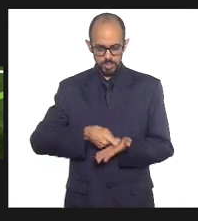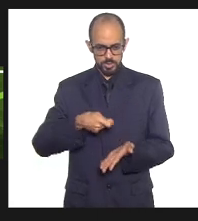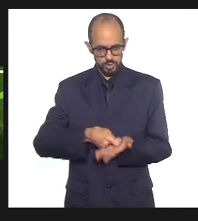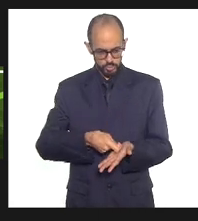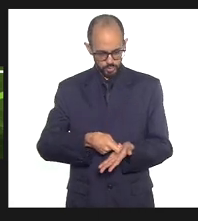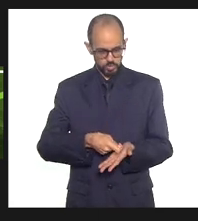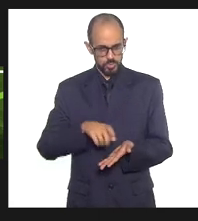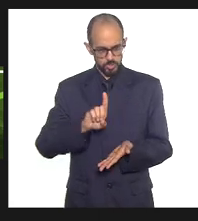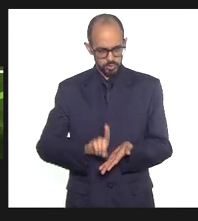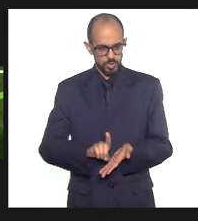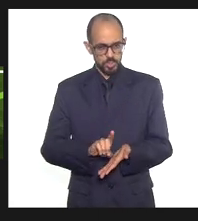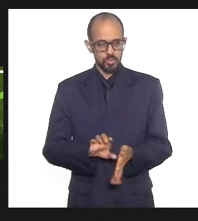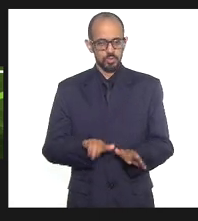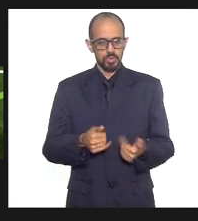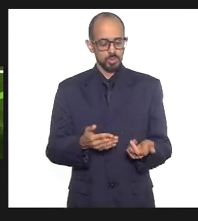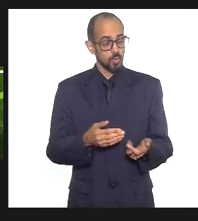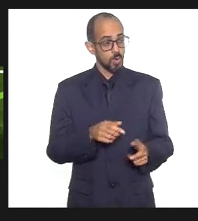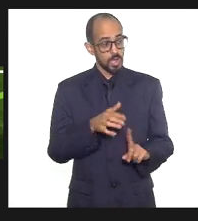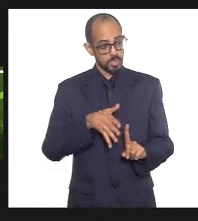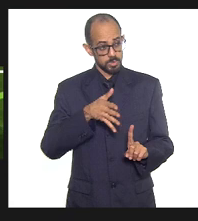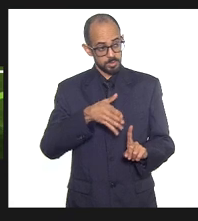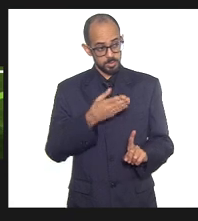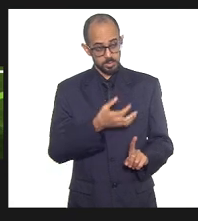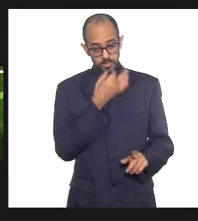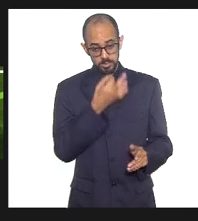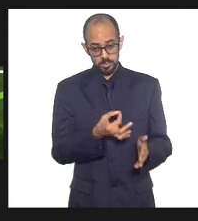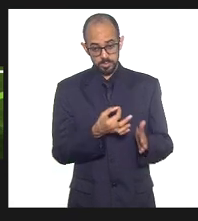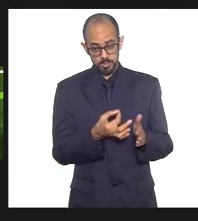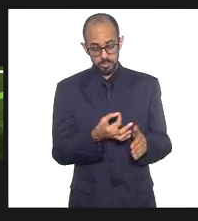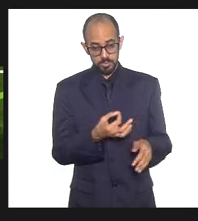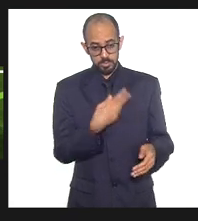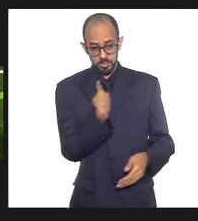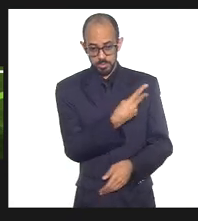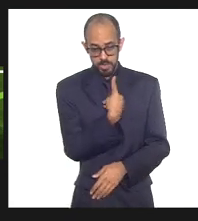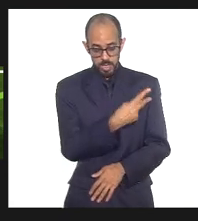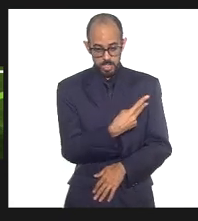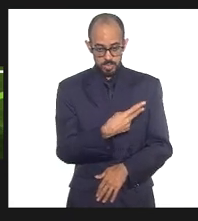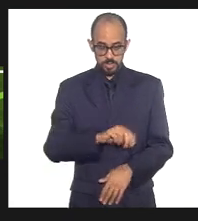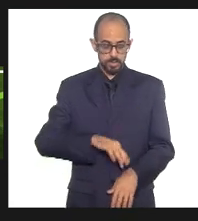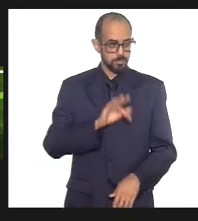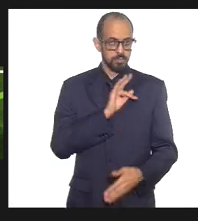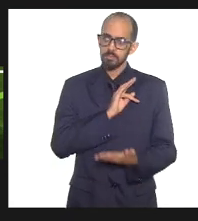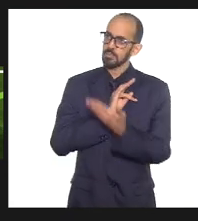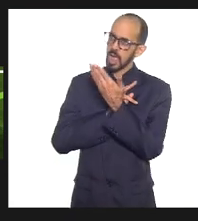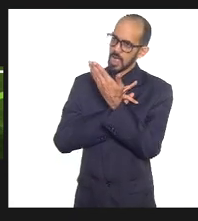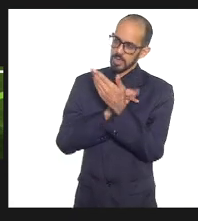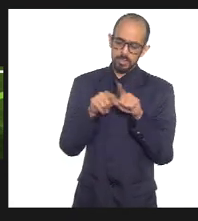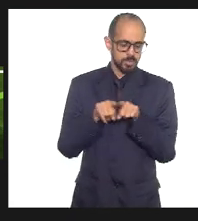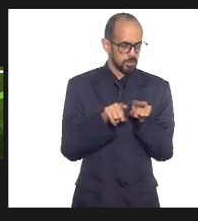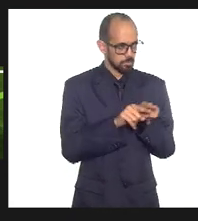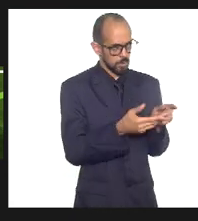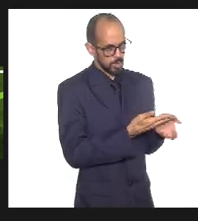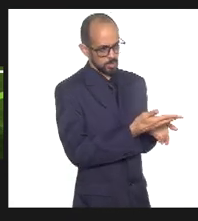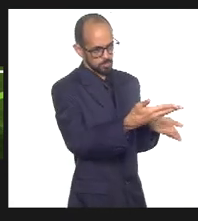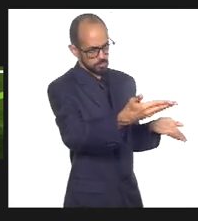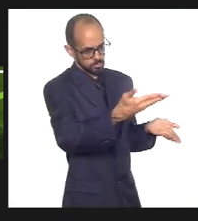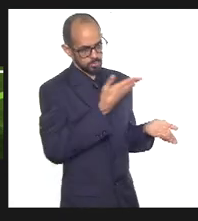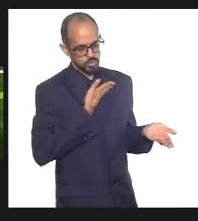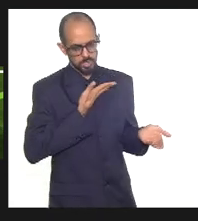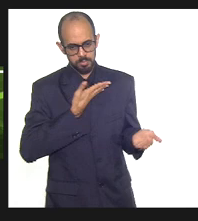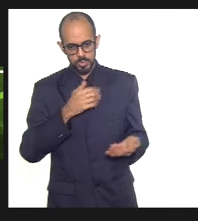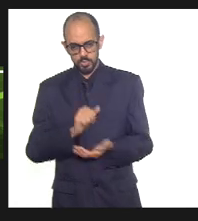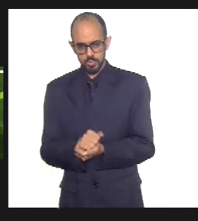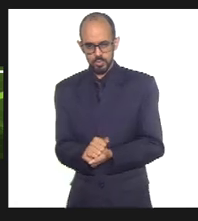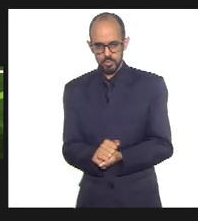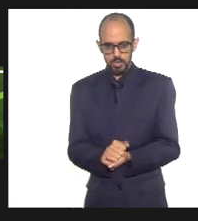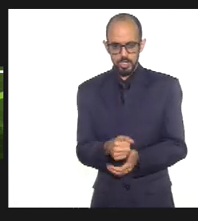Esses depoimentos, Marta Rocha e colegas, eles trazem a luz